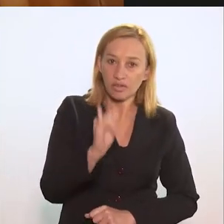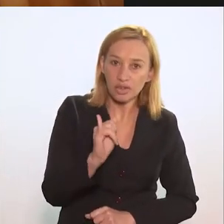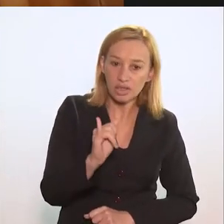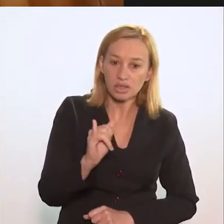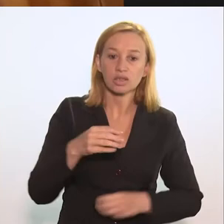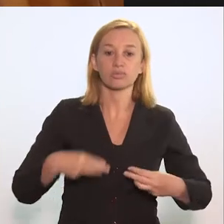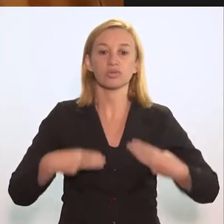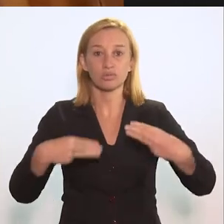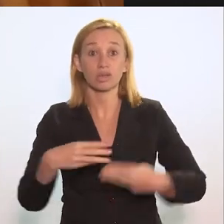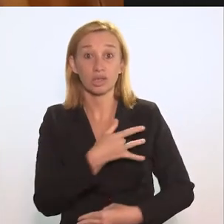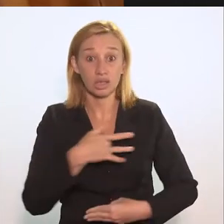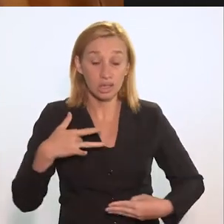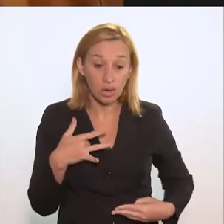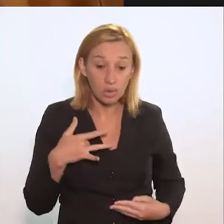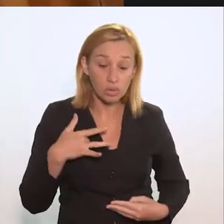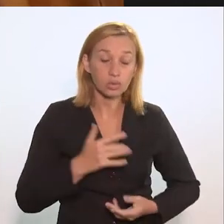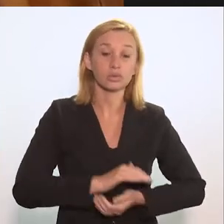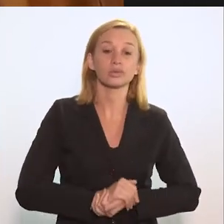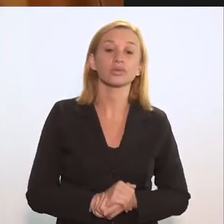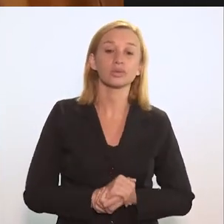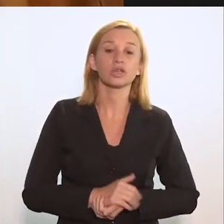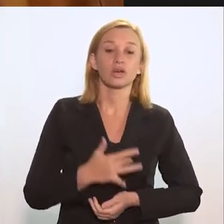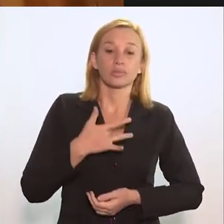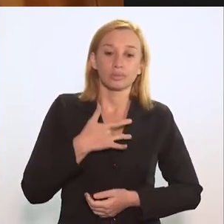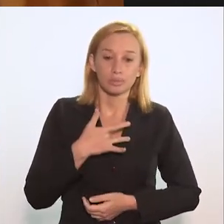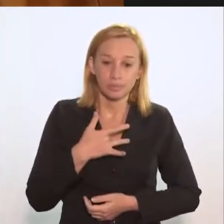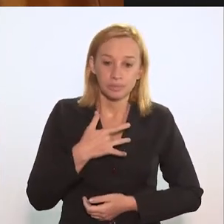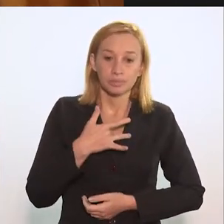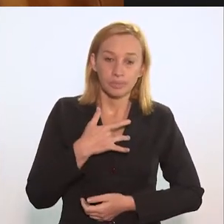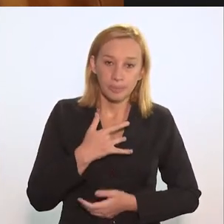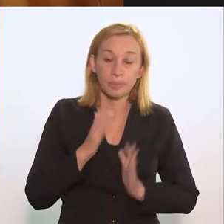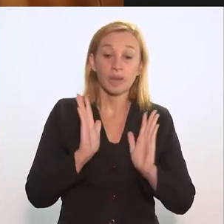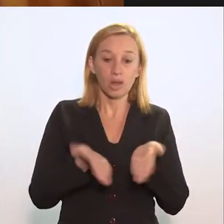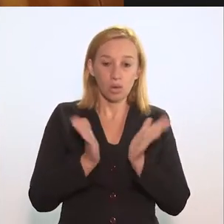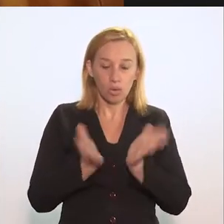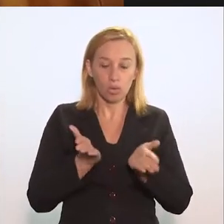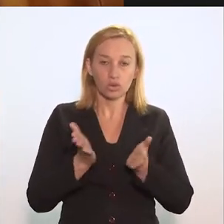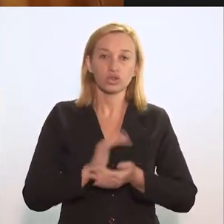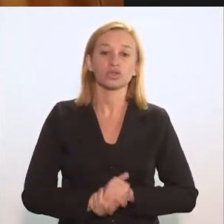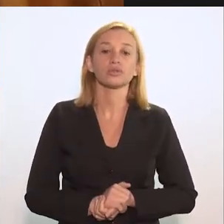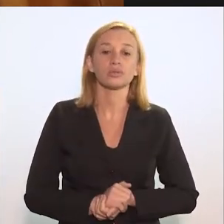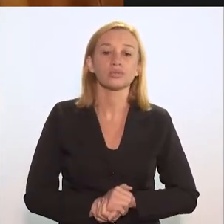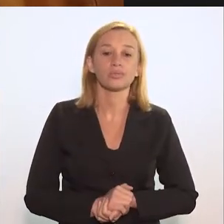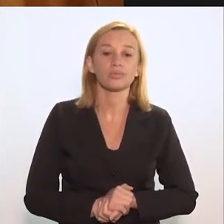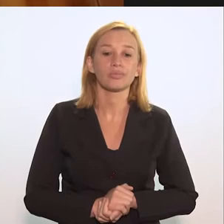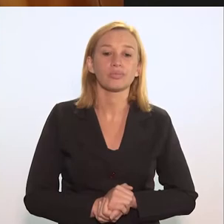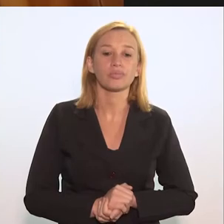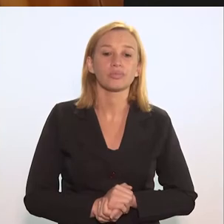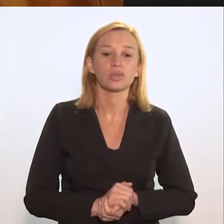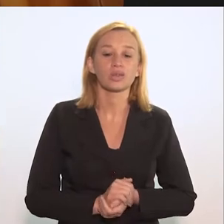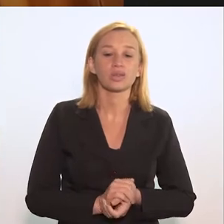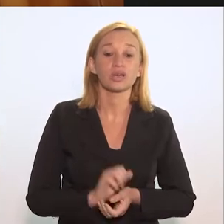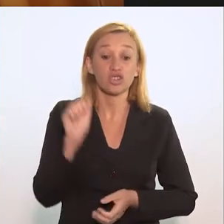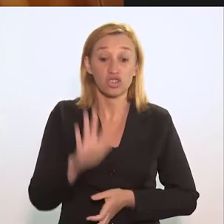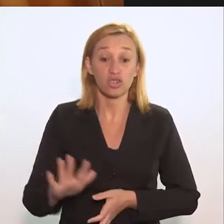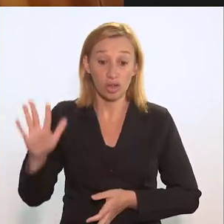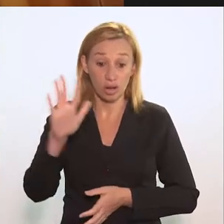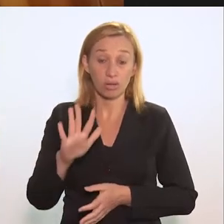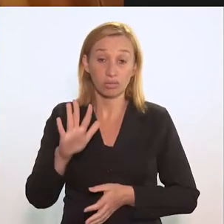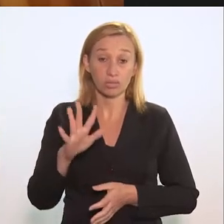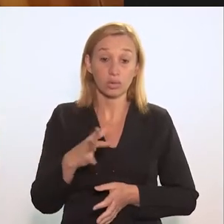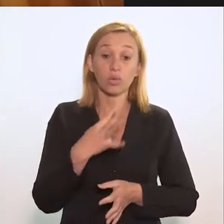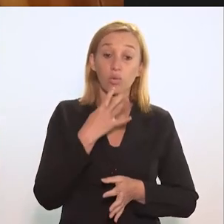uma notificação do aumento do número de casos, o próprio Ministério da Saúde, um antigo Programa Nacional de Tuberculose, hoje reconfigurado por uma